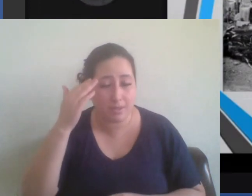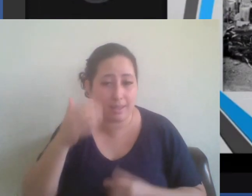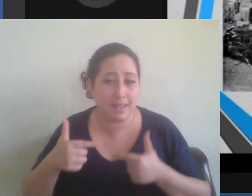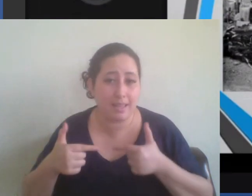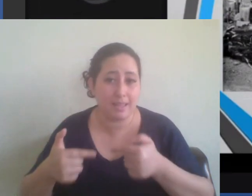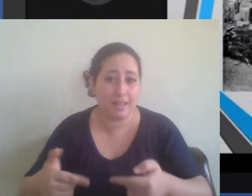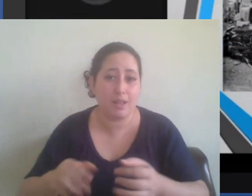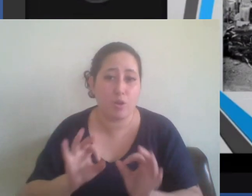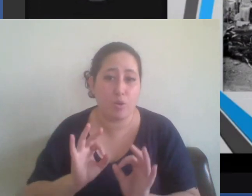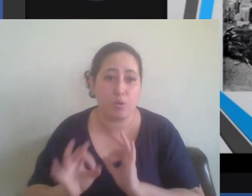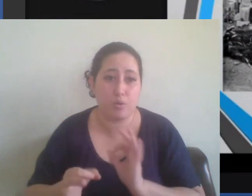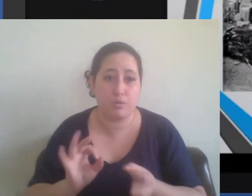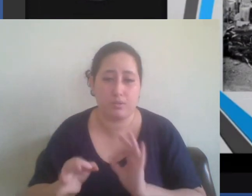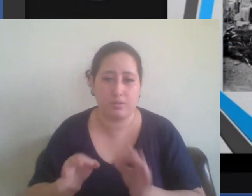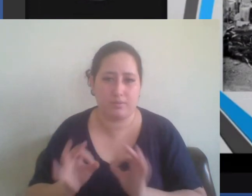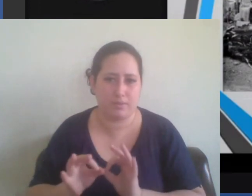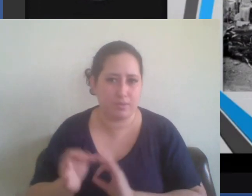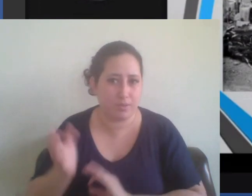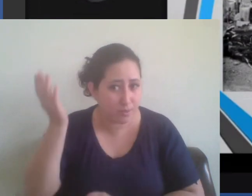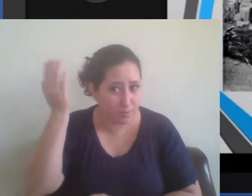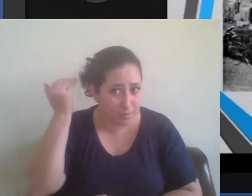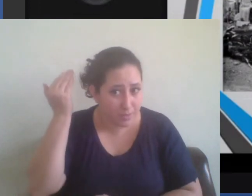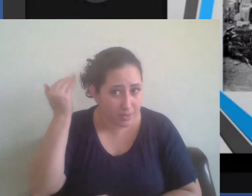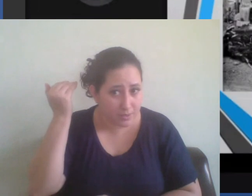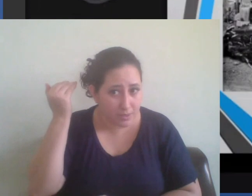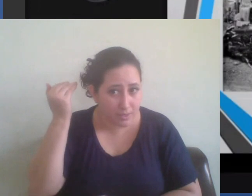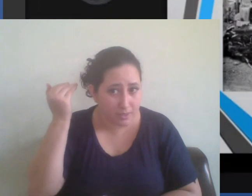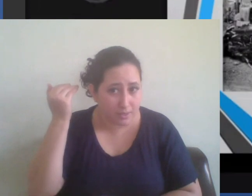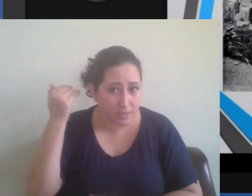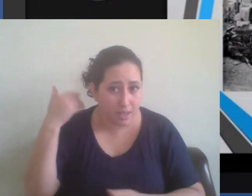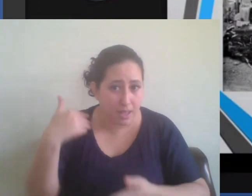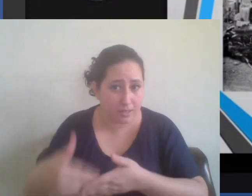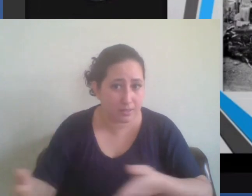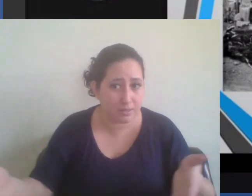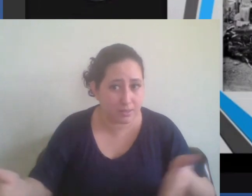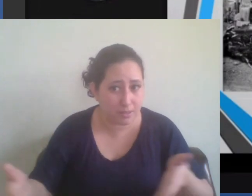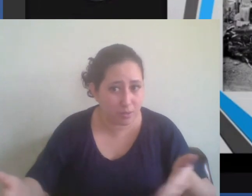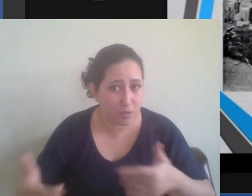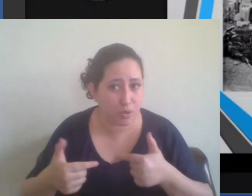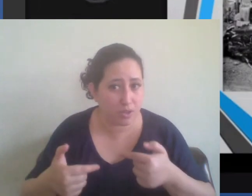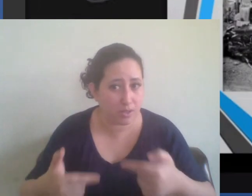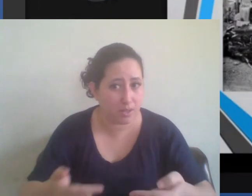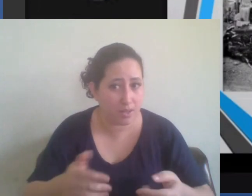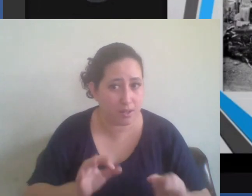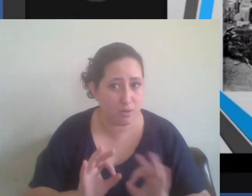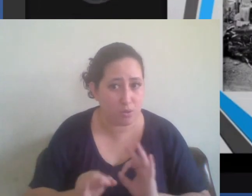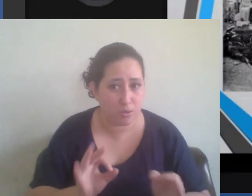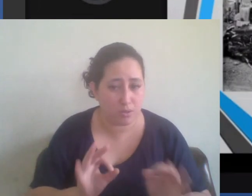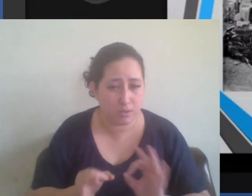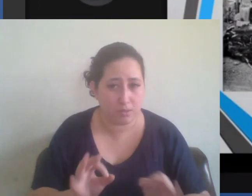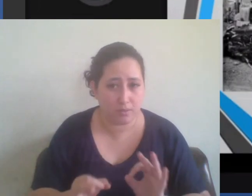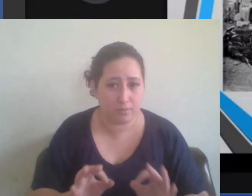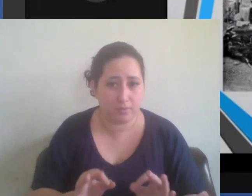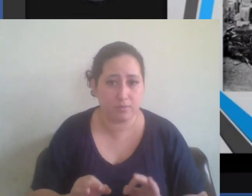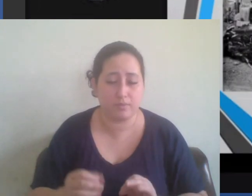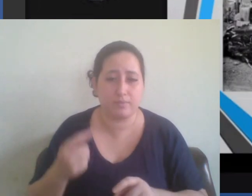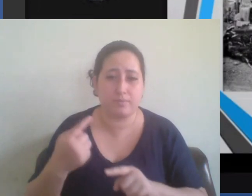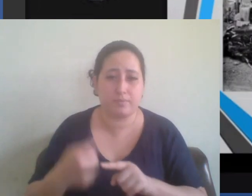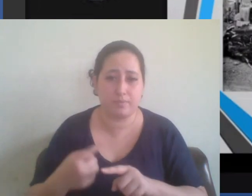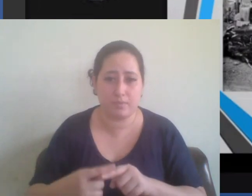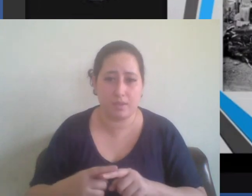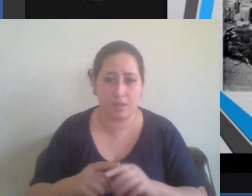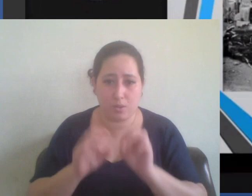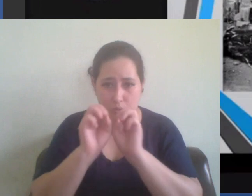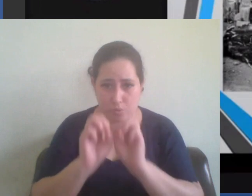não só daquela época mas até os dias atuais porque apesar da ONU